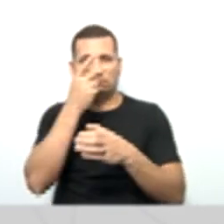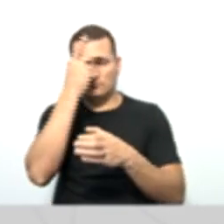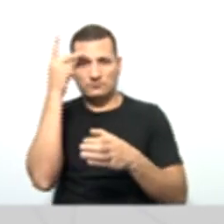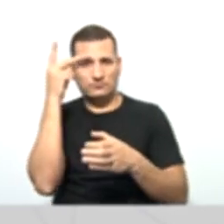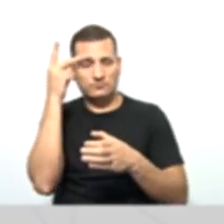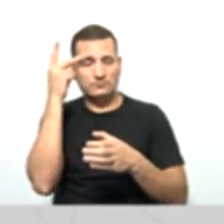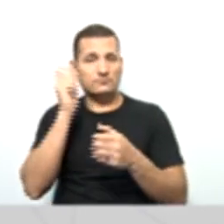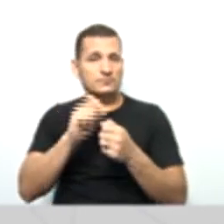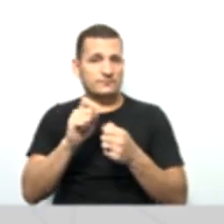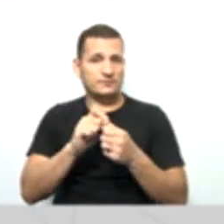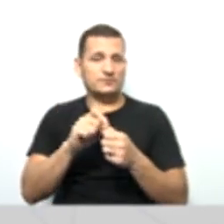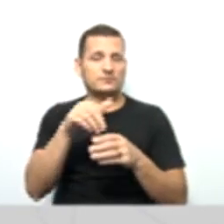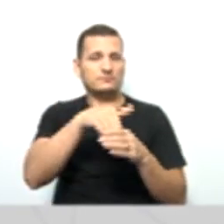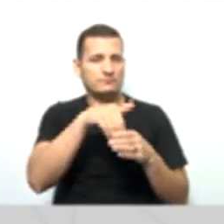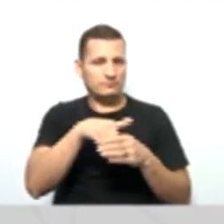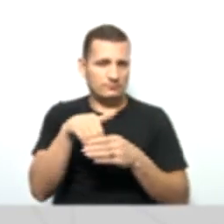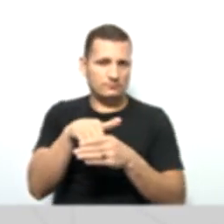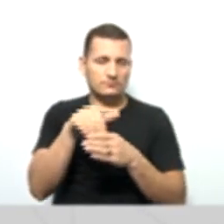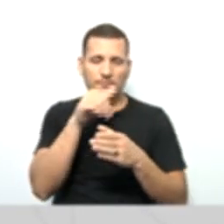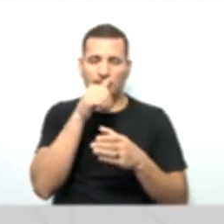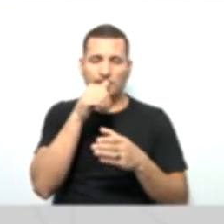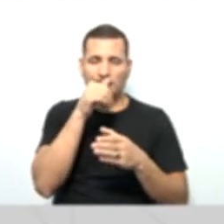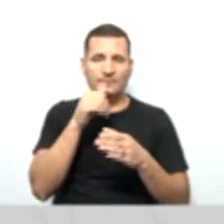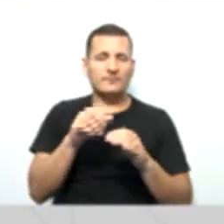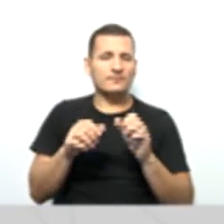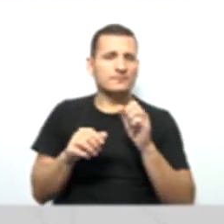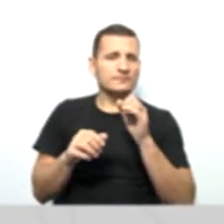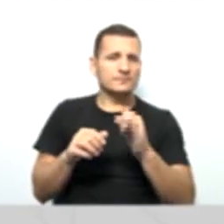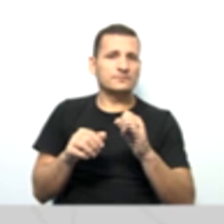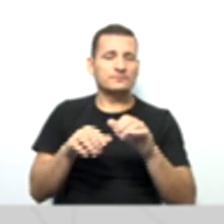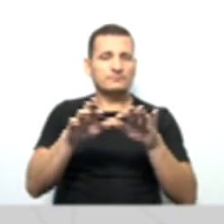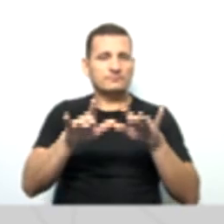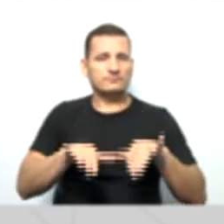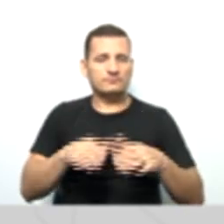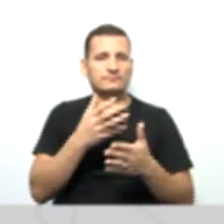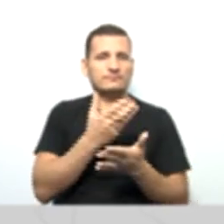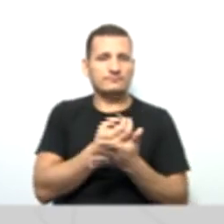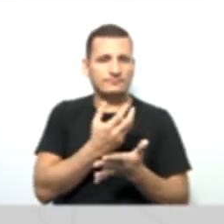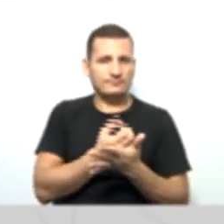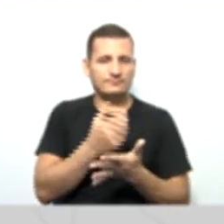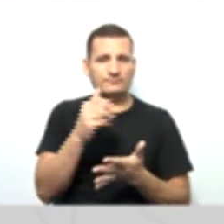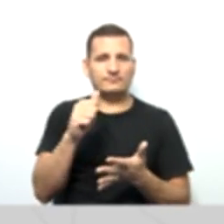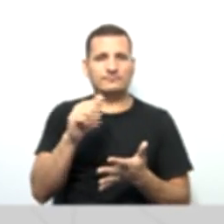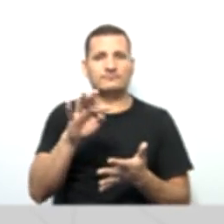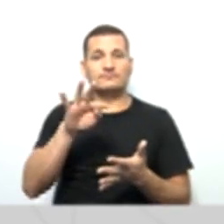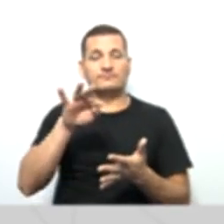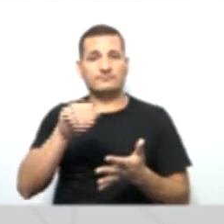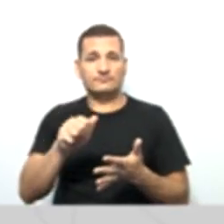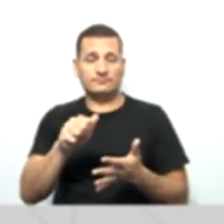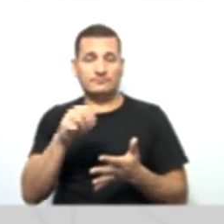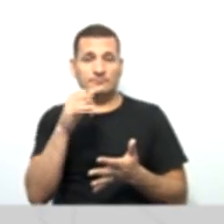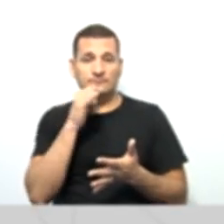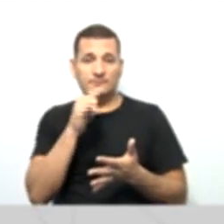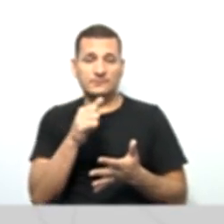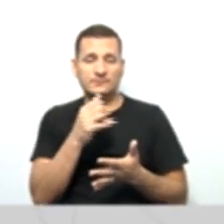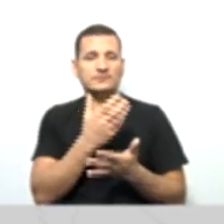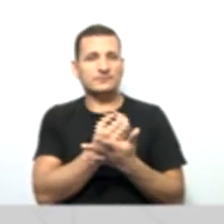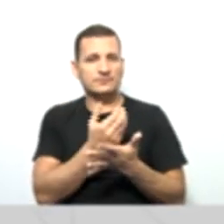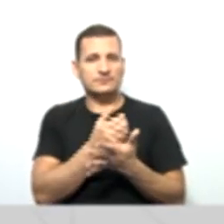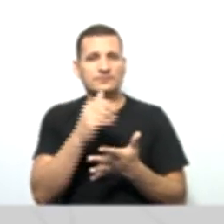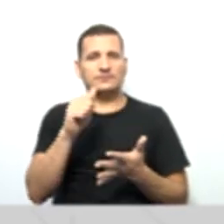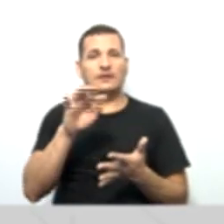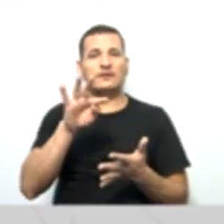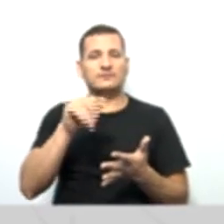Gerais, se foi redigida a respectiva ata, se a mesma encontra-se devidamente